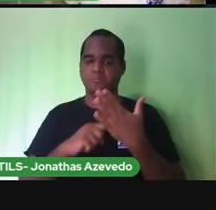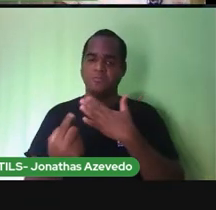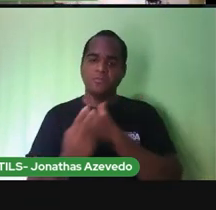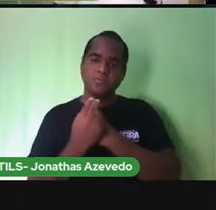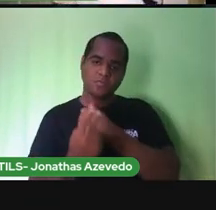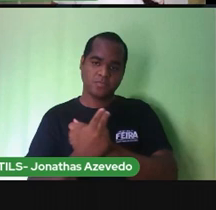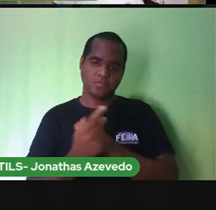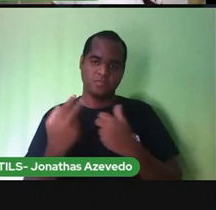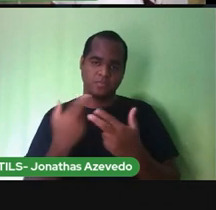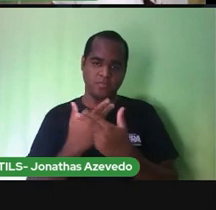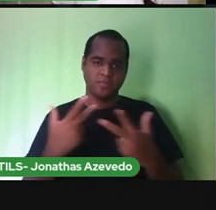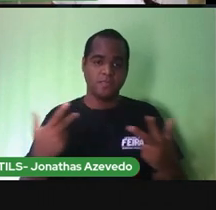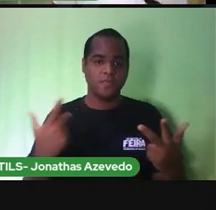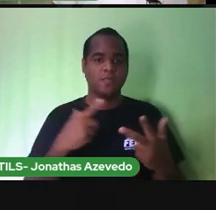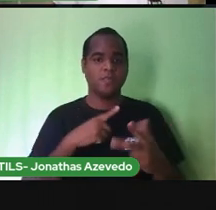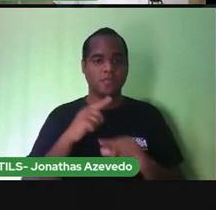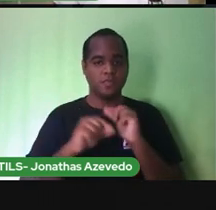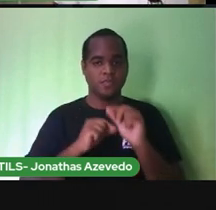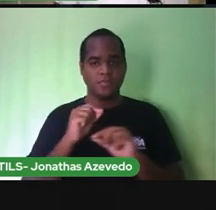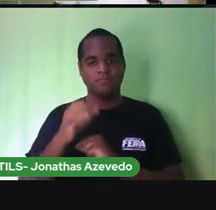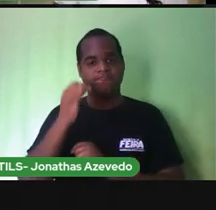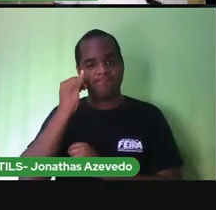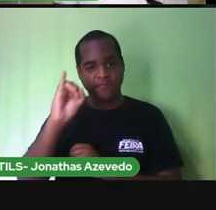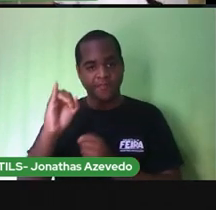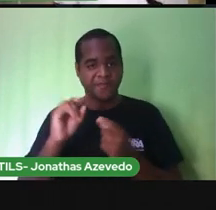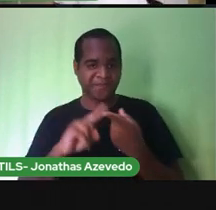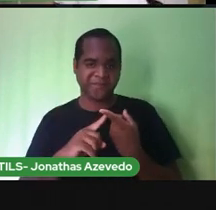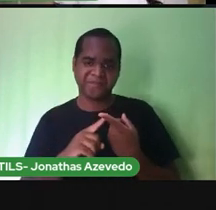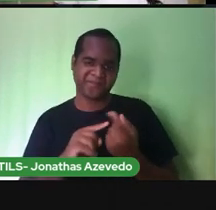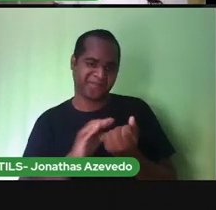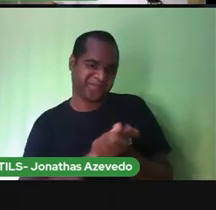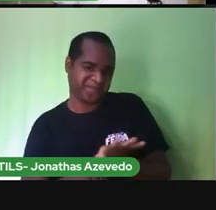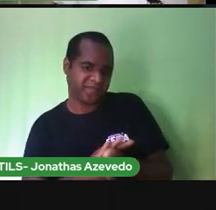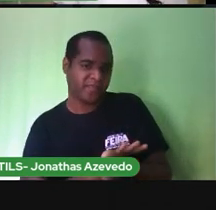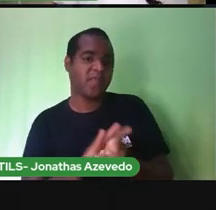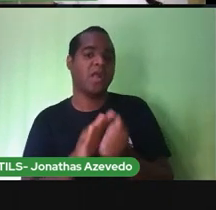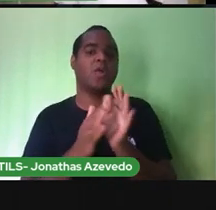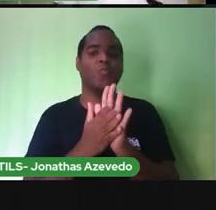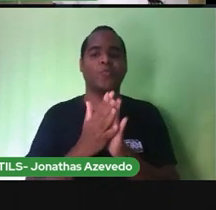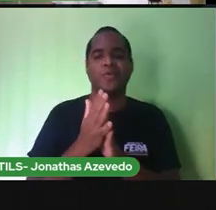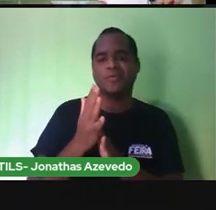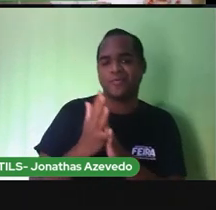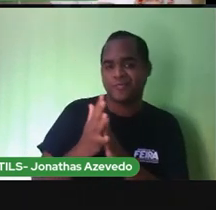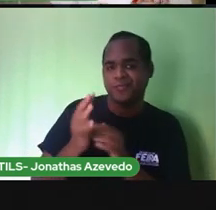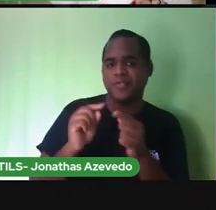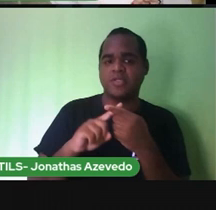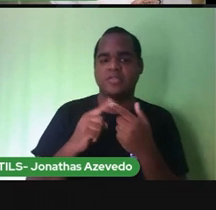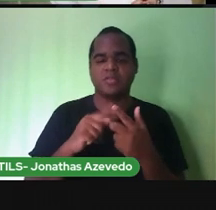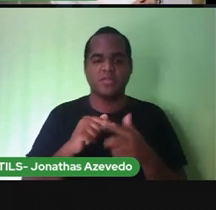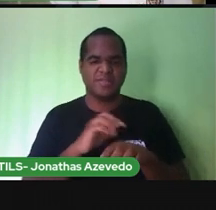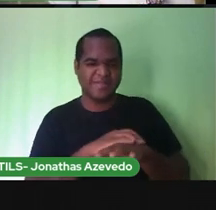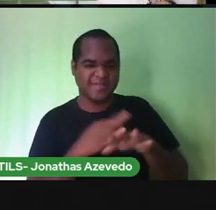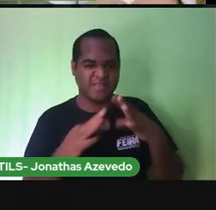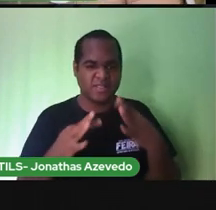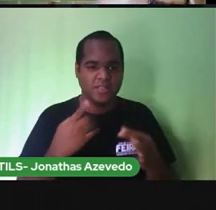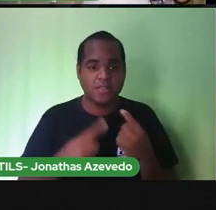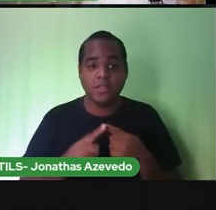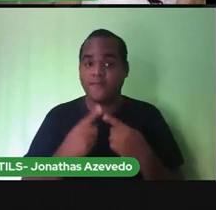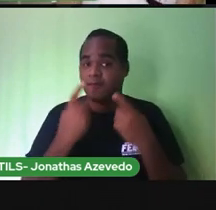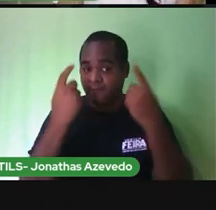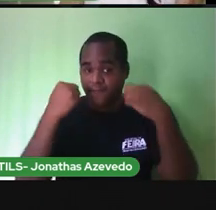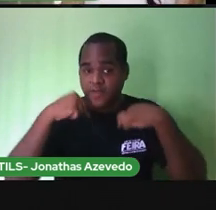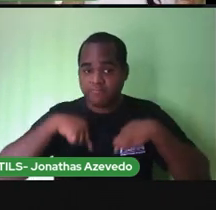banho evita assaduras, micose, mau cheiro, sarna, infecções urinárias